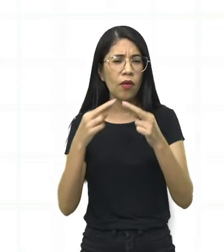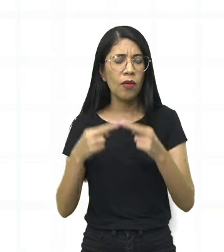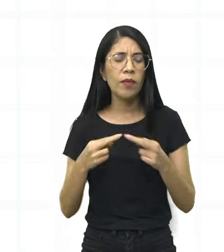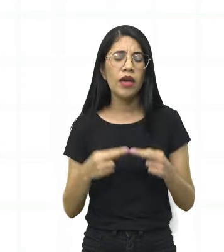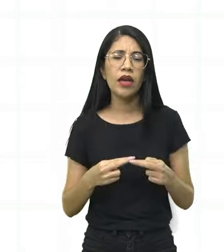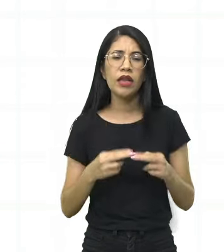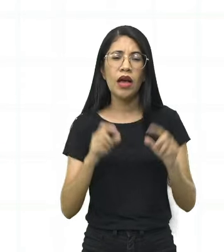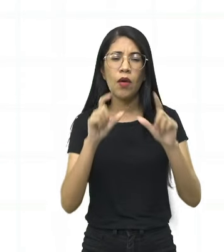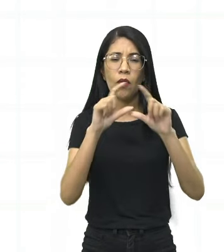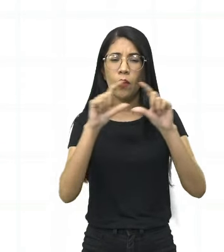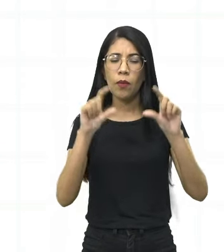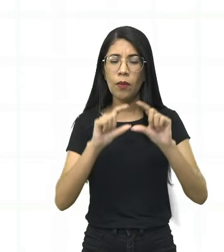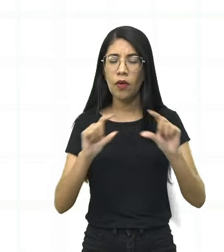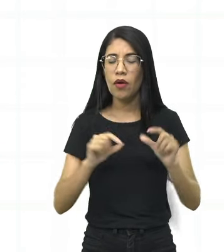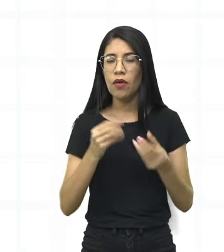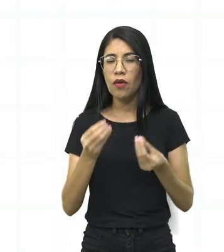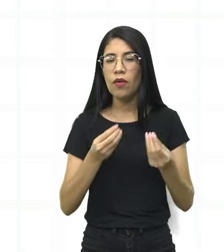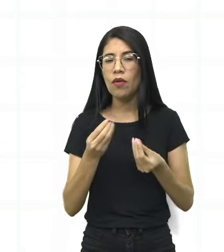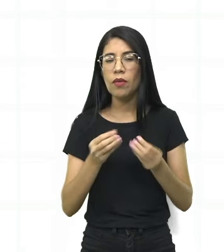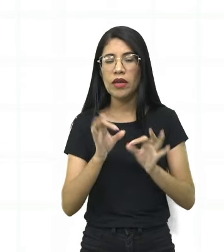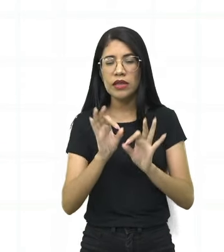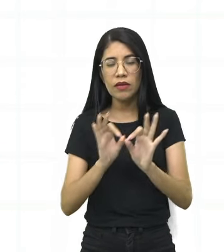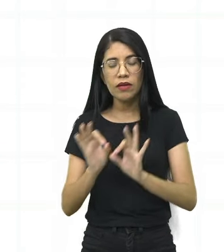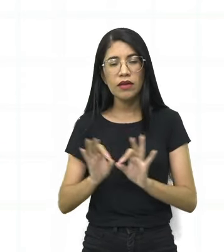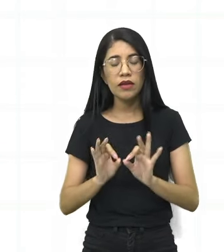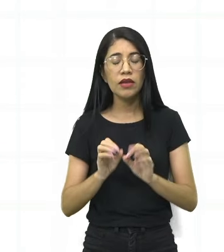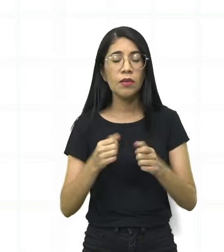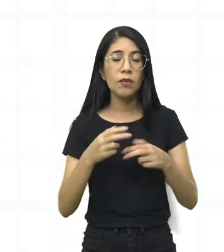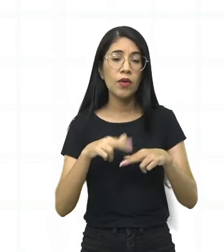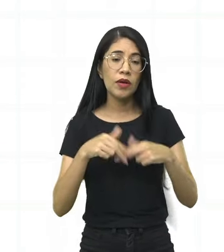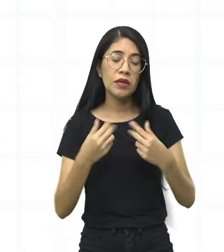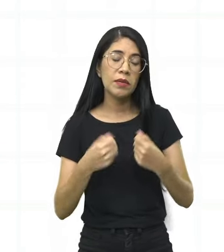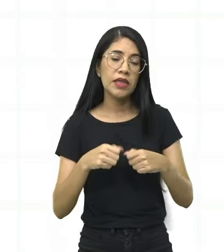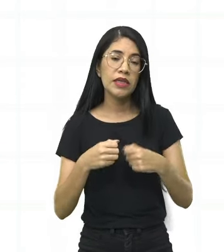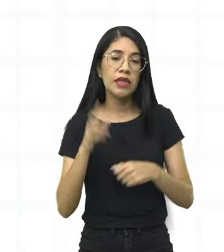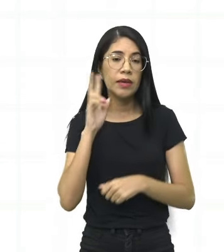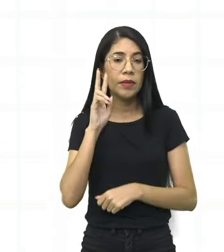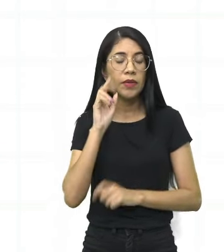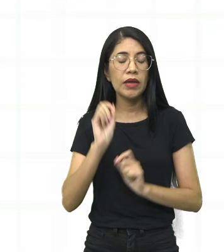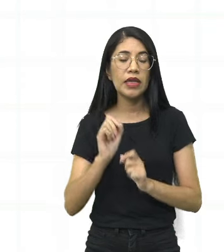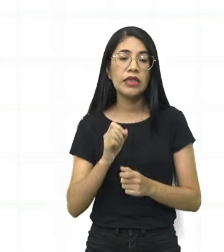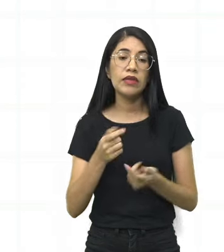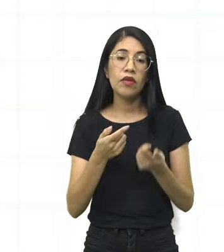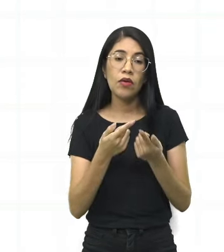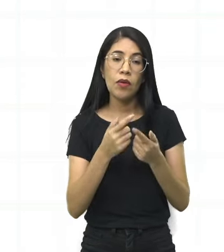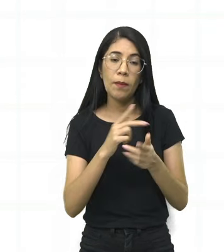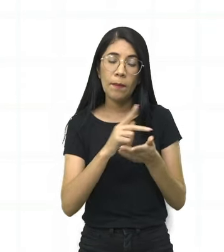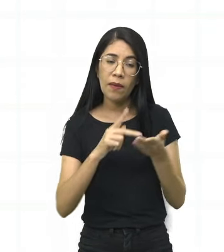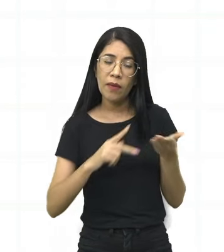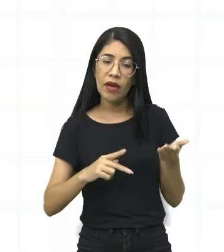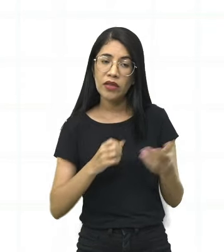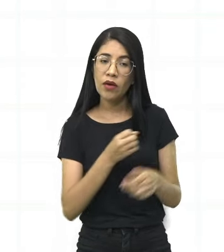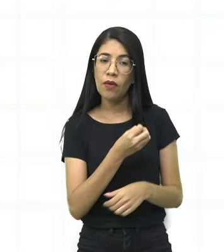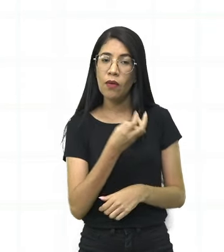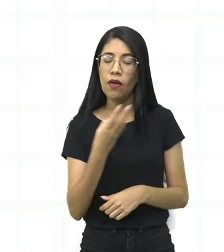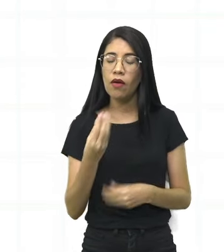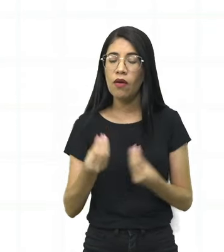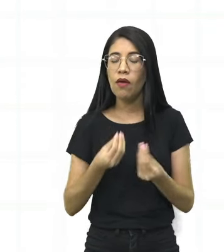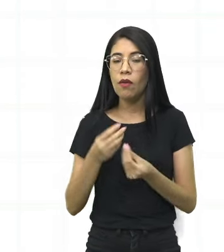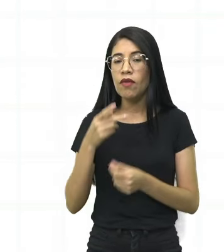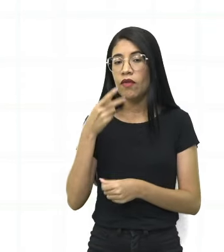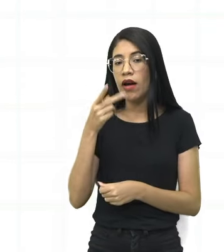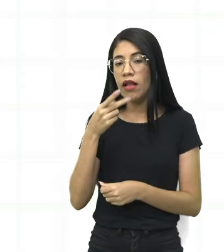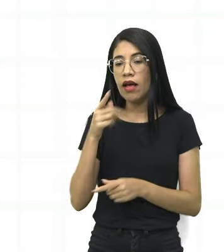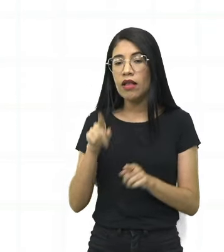cada verso. Então, importante lembrar que quando for sílabas poéticas, eu vou contar como eu falo. Às vezes